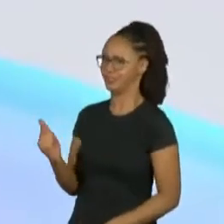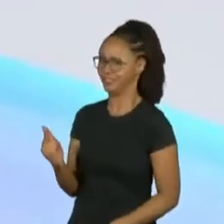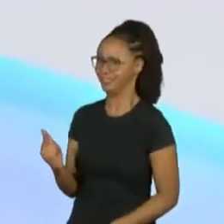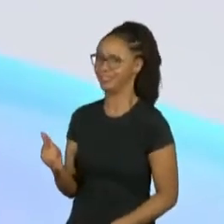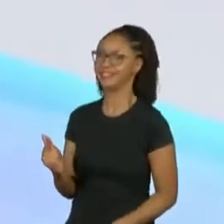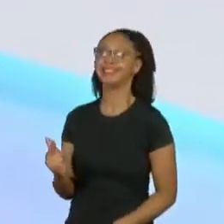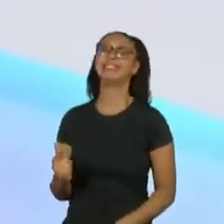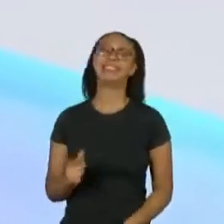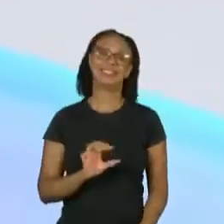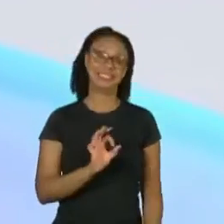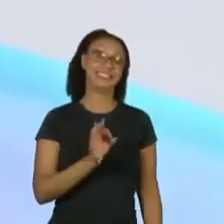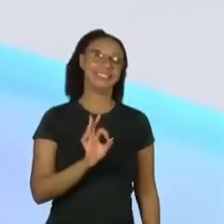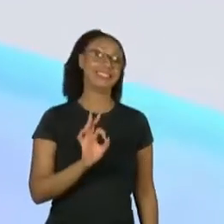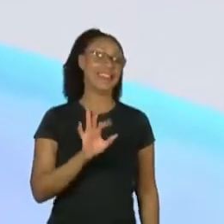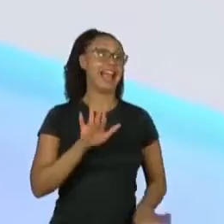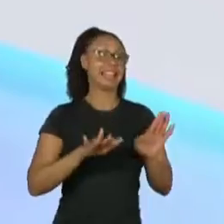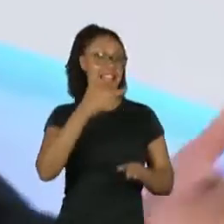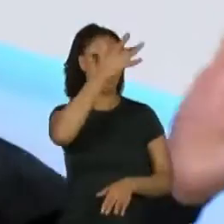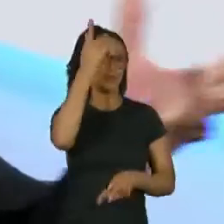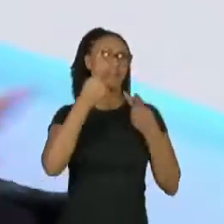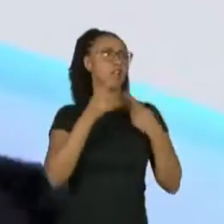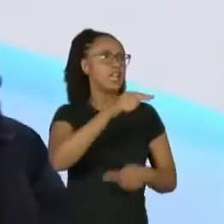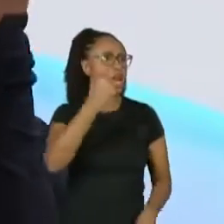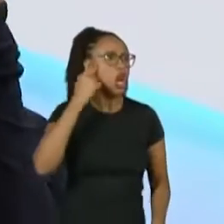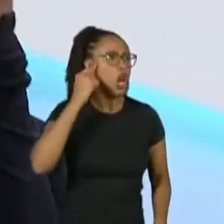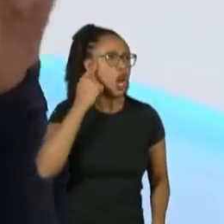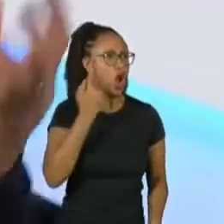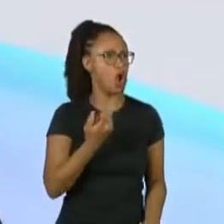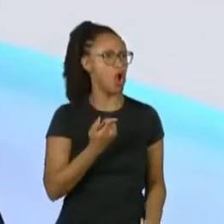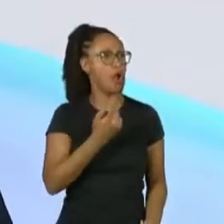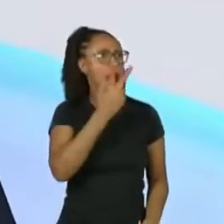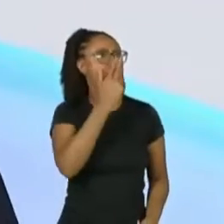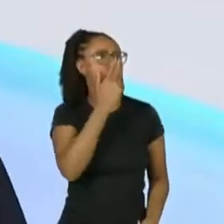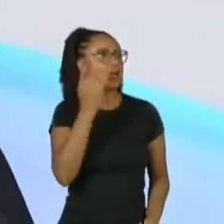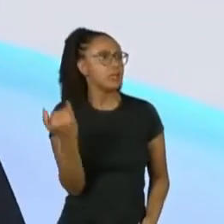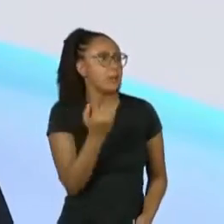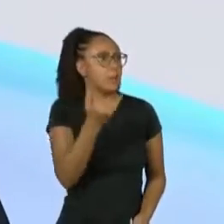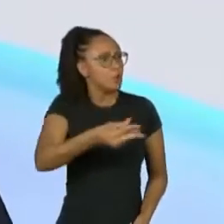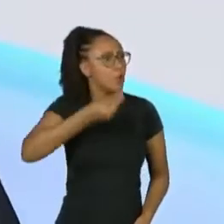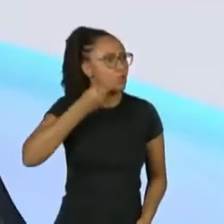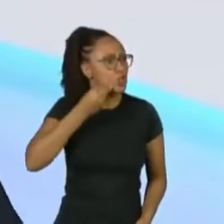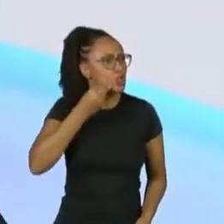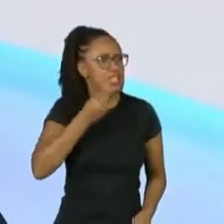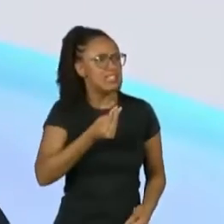As pessoas diziam até que eu estava louca de fechar uma porta tão importante,